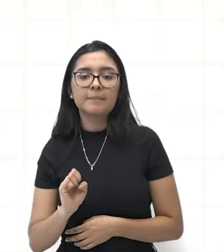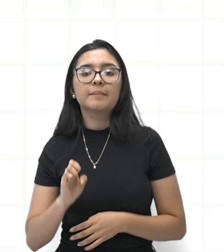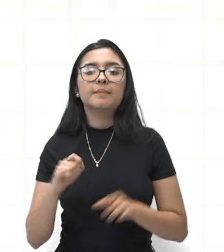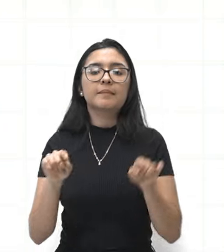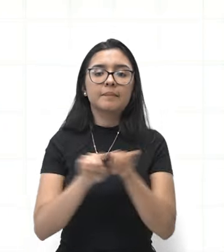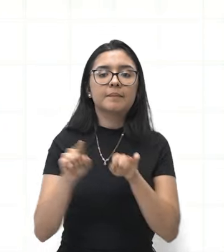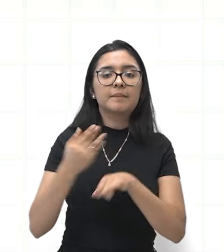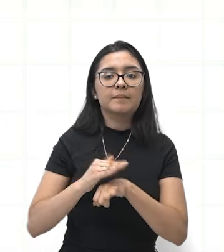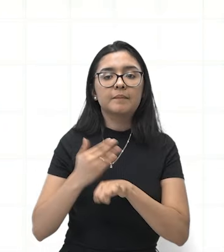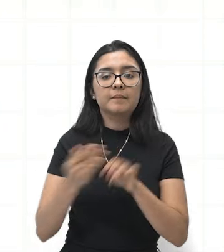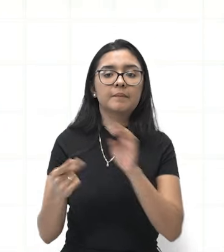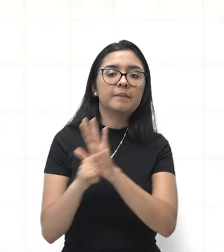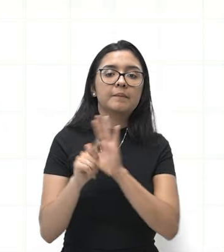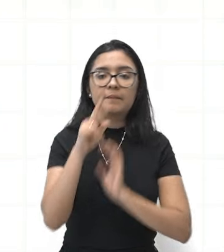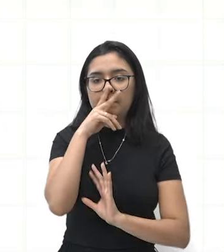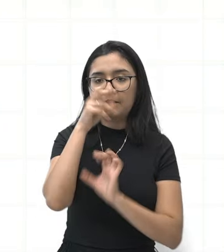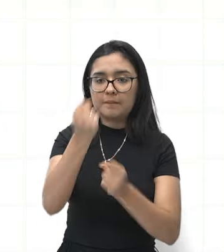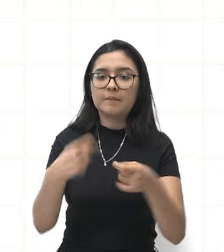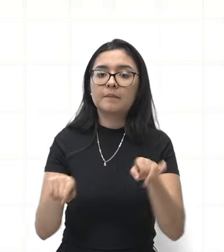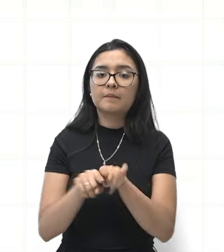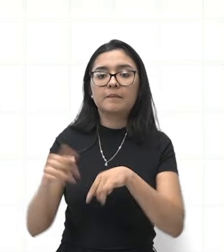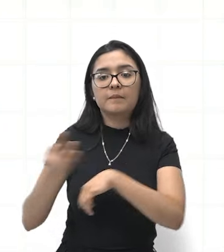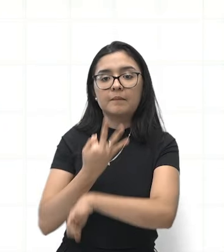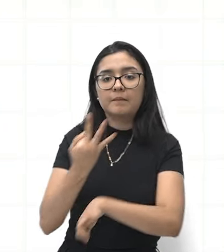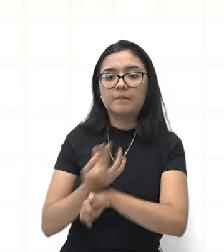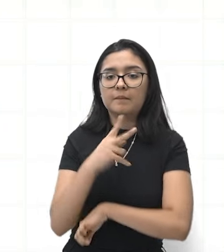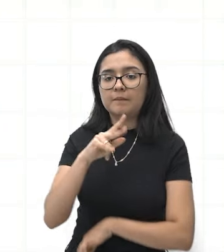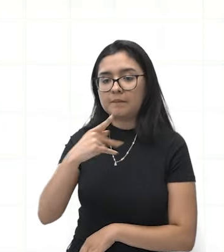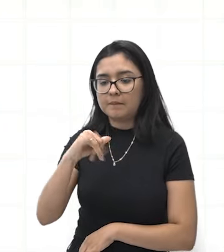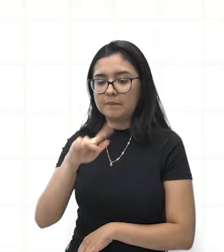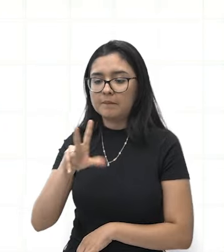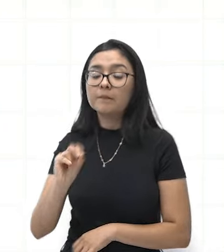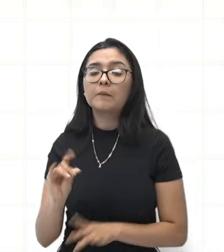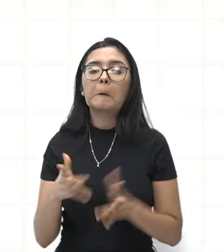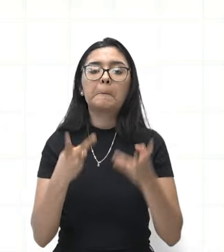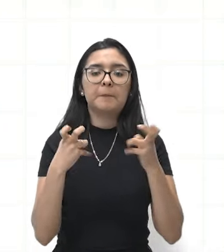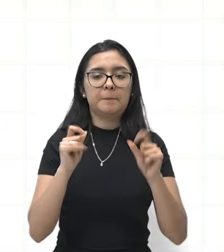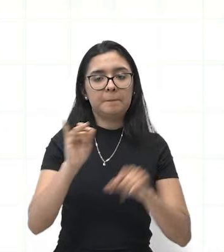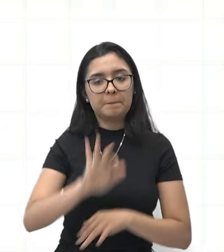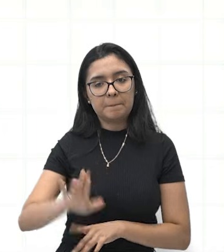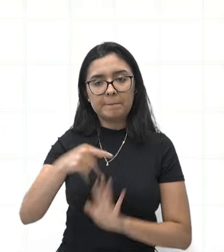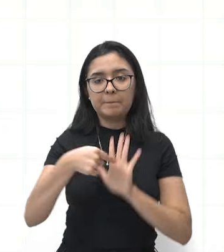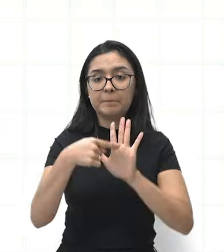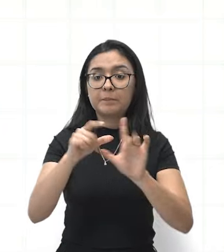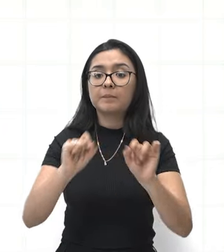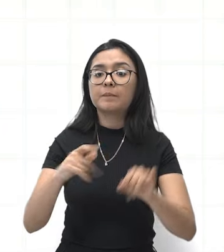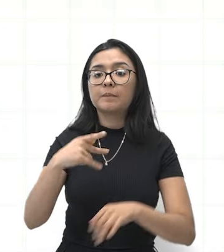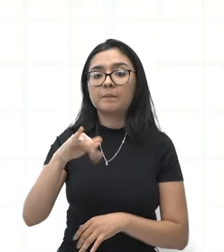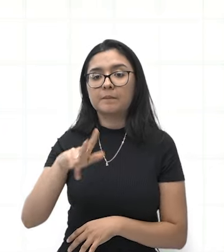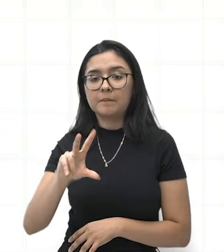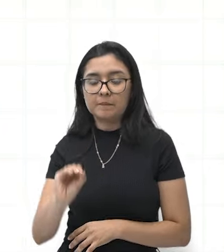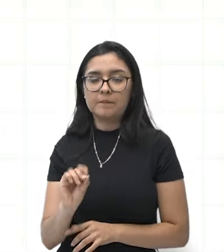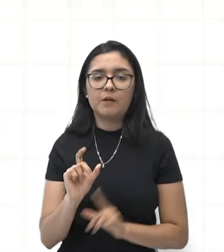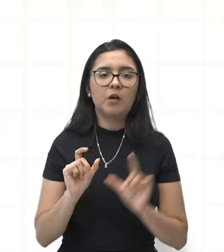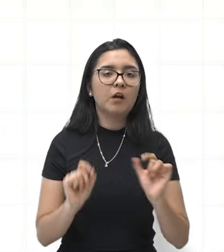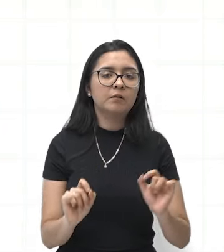força e a resistência e o pivô. Observe bem que o pivô